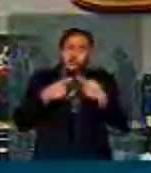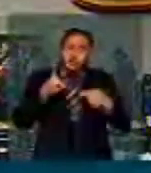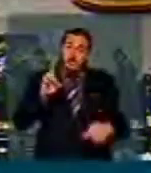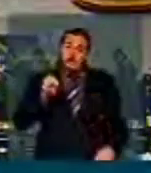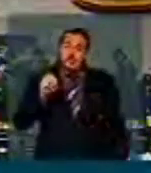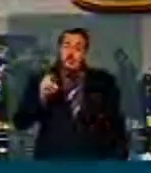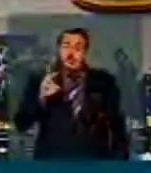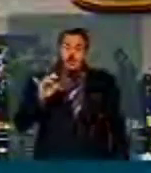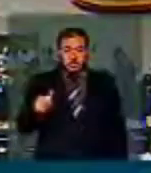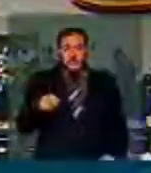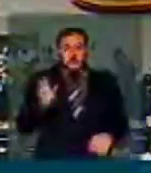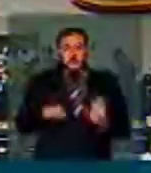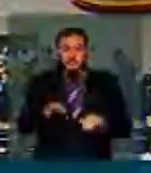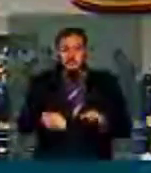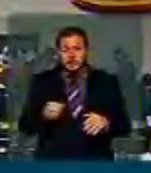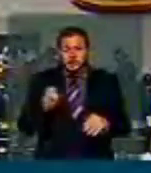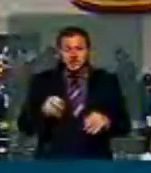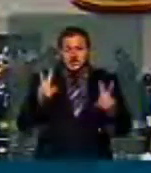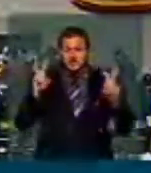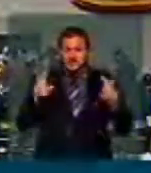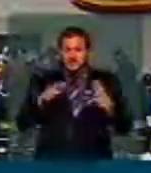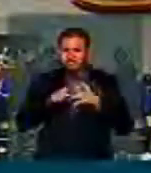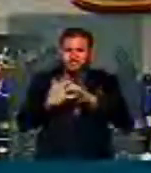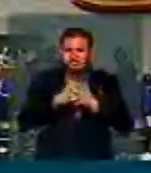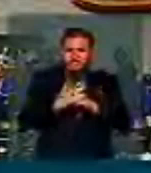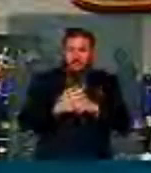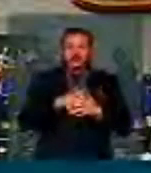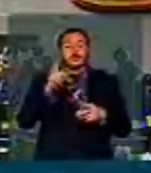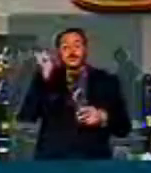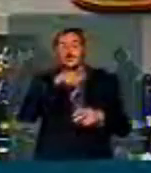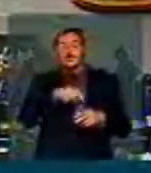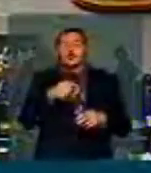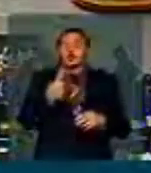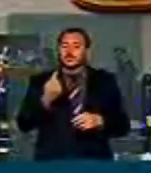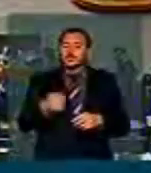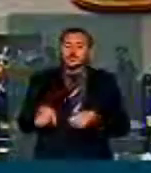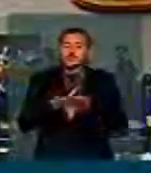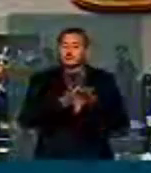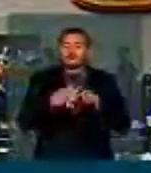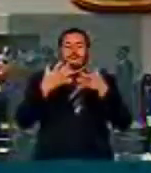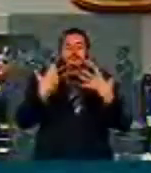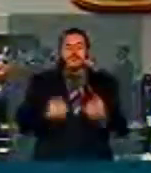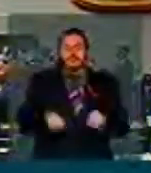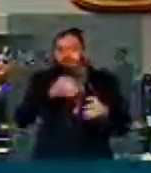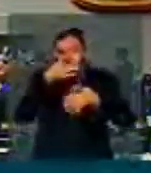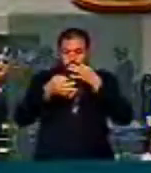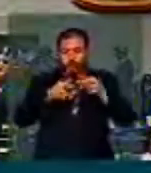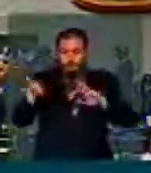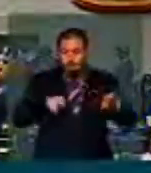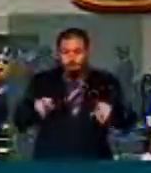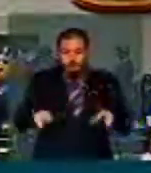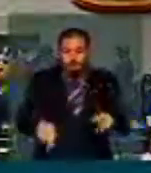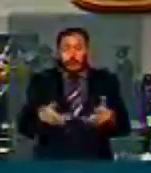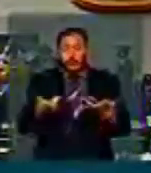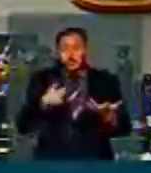Carlos Silva. Normalmente, quando tem muitos temas complexos, é difícil de chegar a um consenso, onde tem inúmeras opiniões. E como não houve